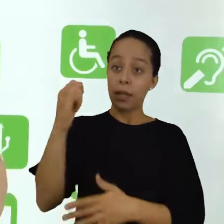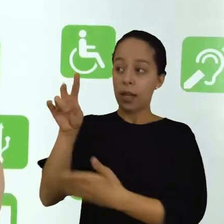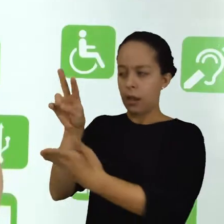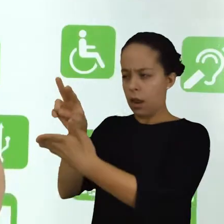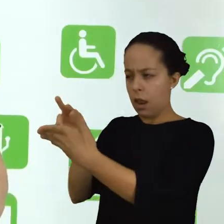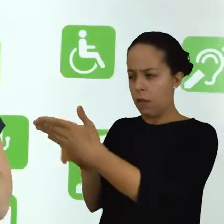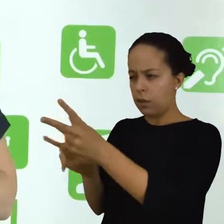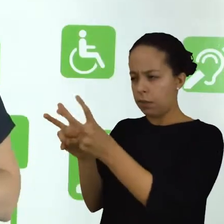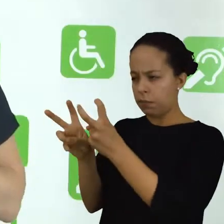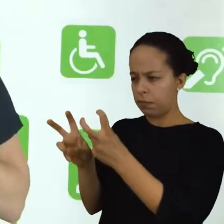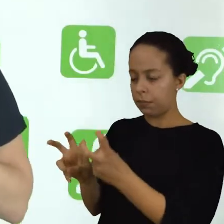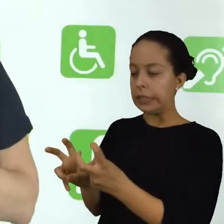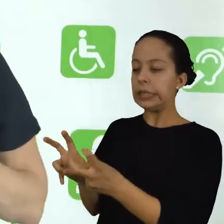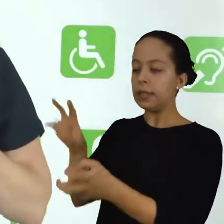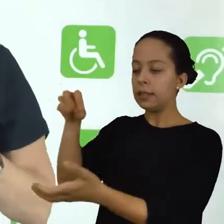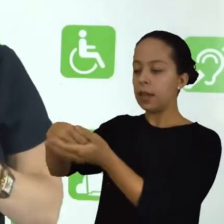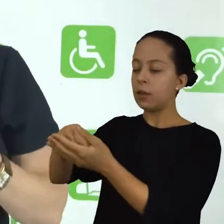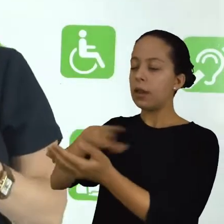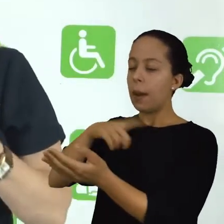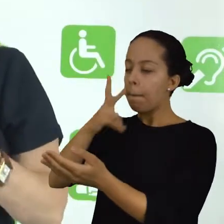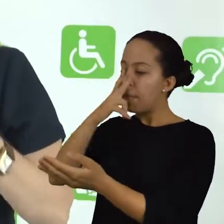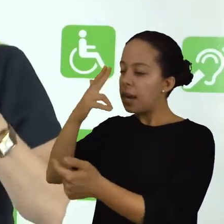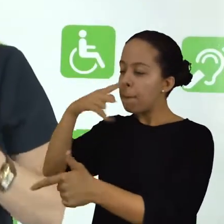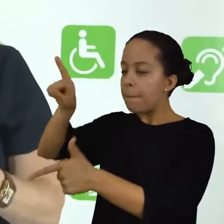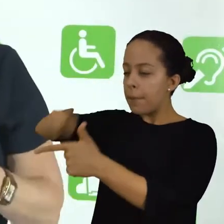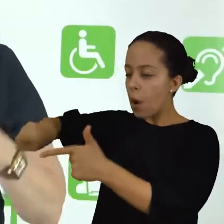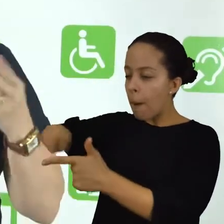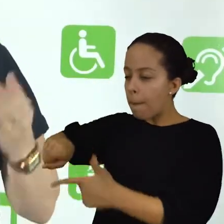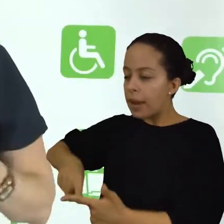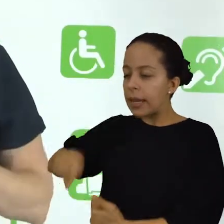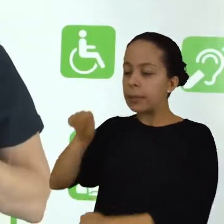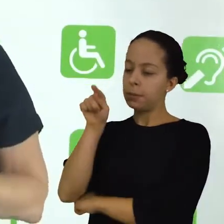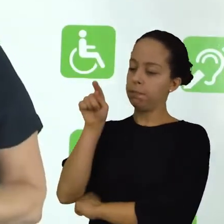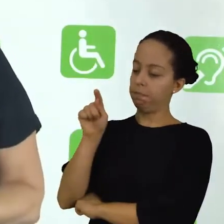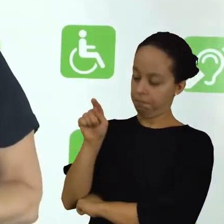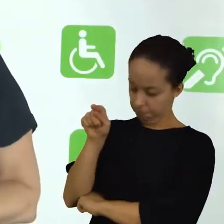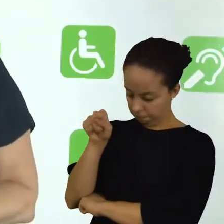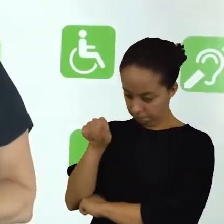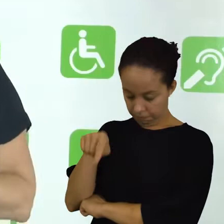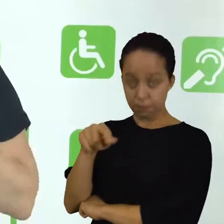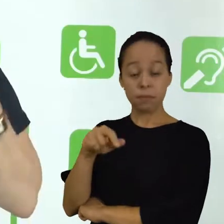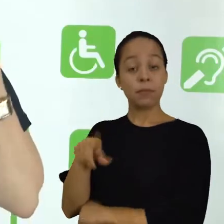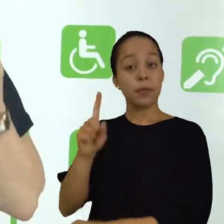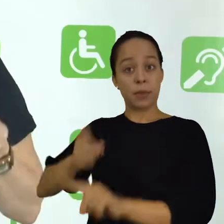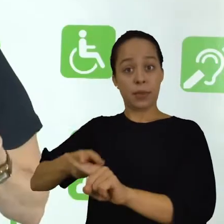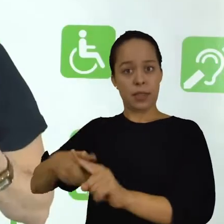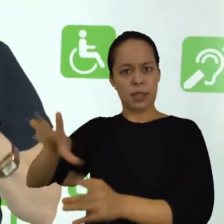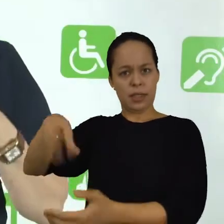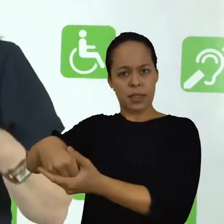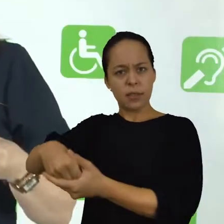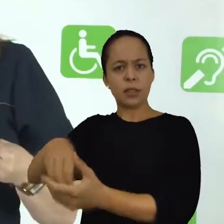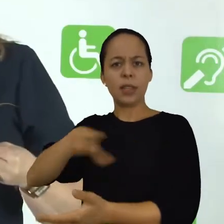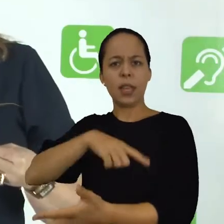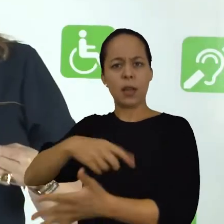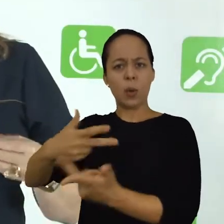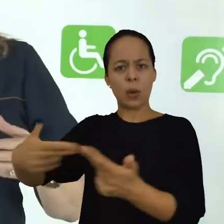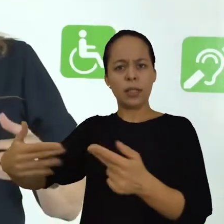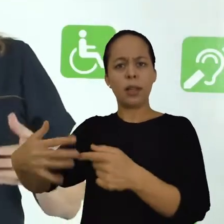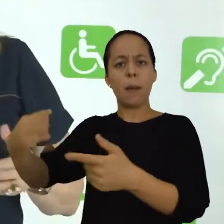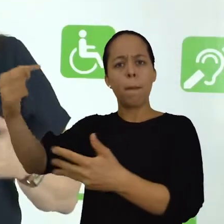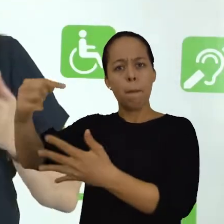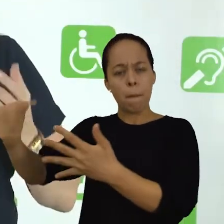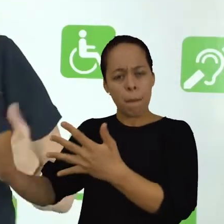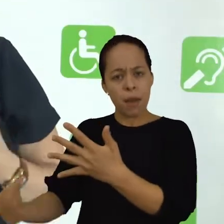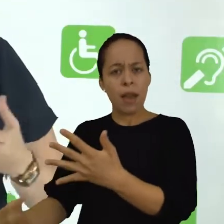durante a leitura a problematização suscitada pelo autor. Que é o levantamento de questões